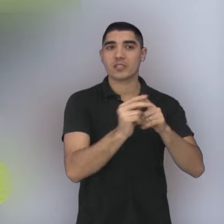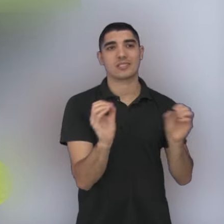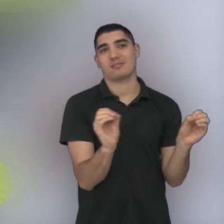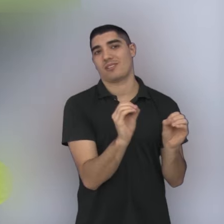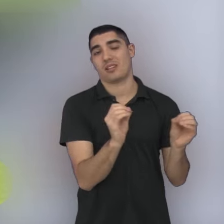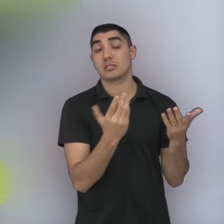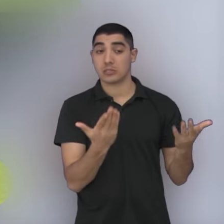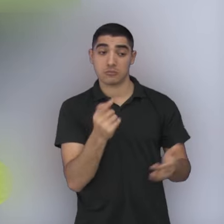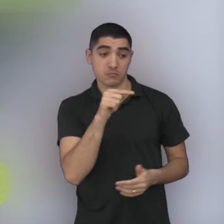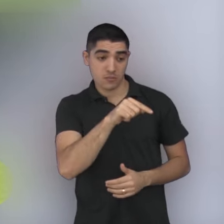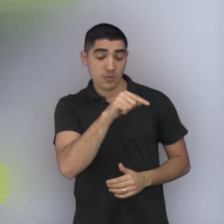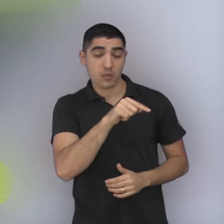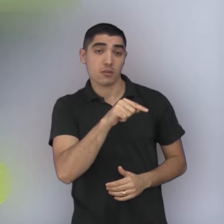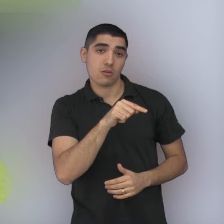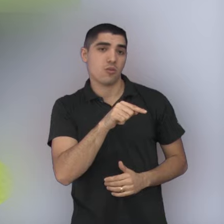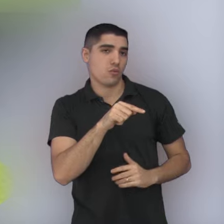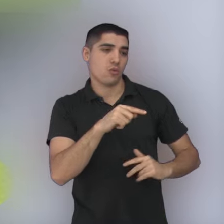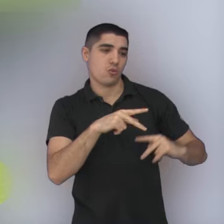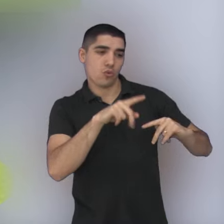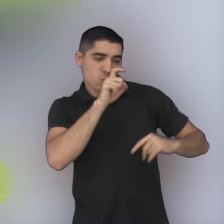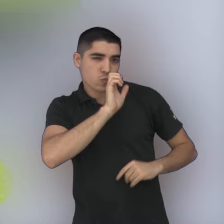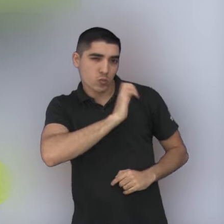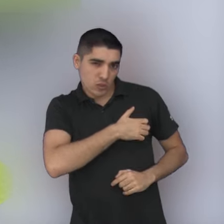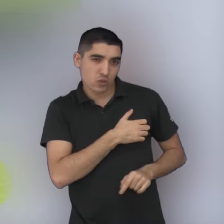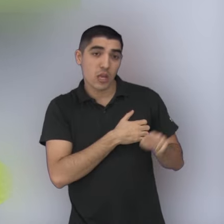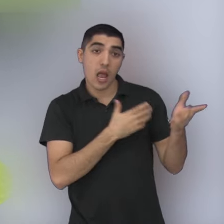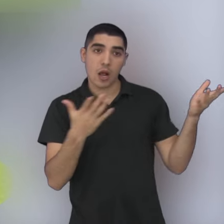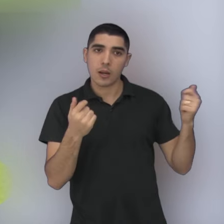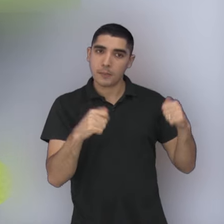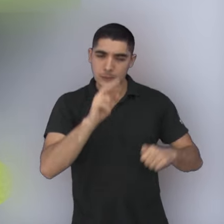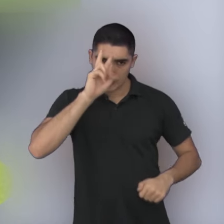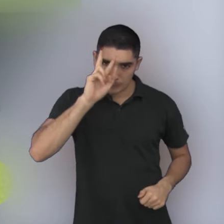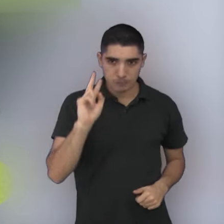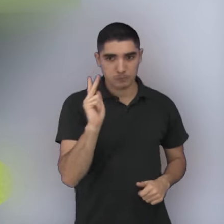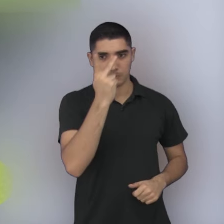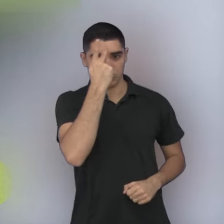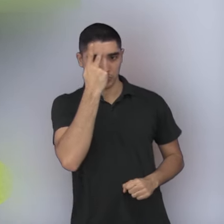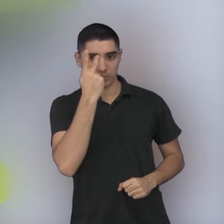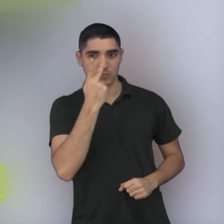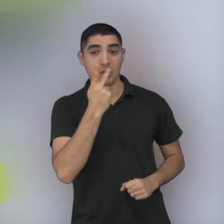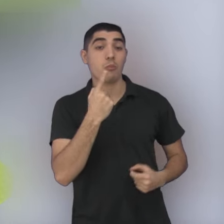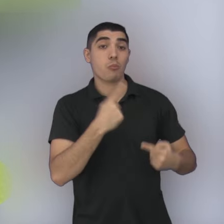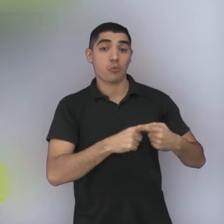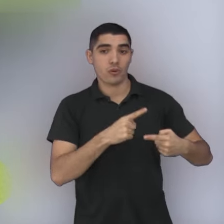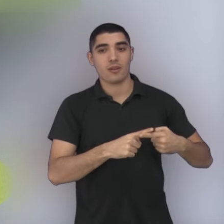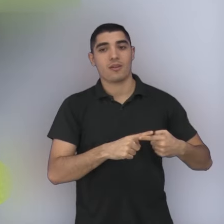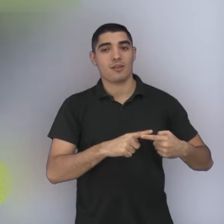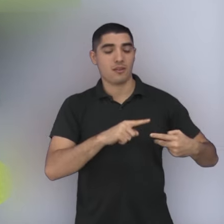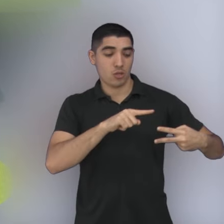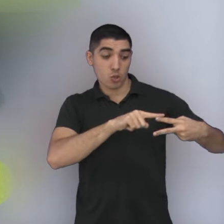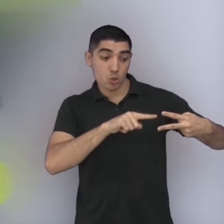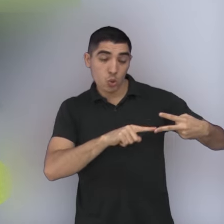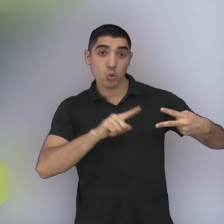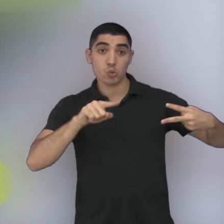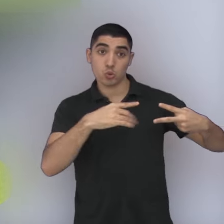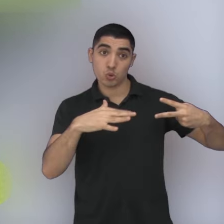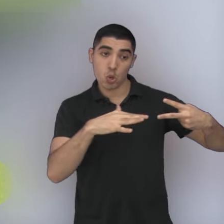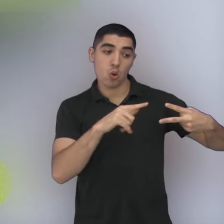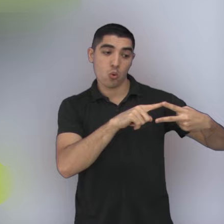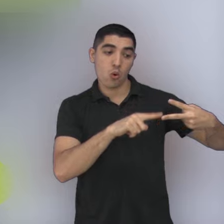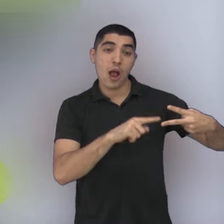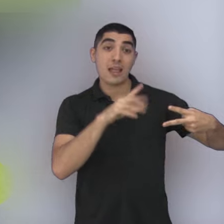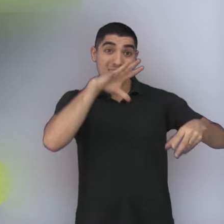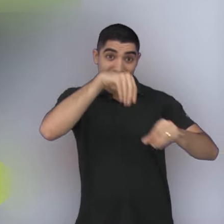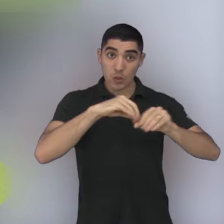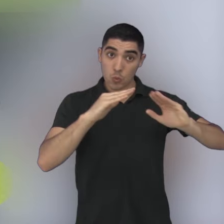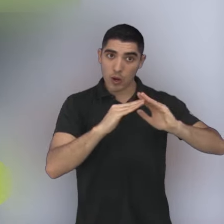José... Acho que esse é o ponto de chave de virada, né? São dois jogos em casa para poder virar essa chavinha aí e